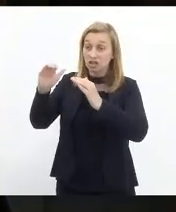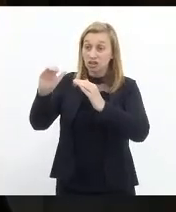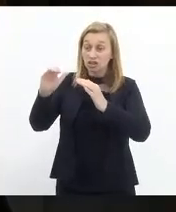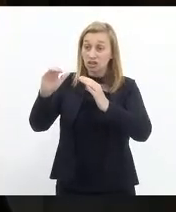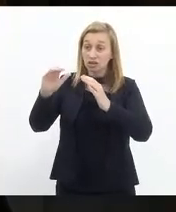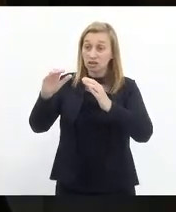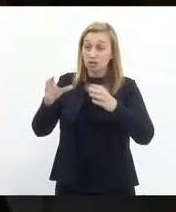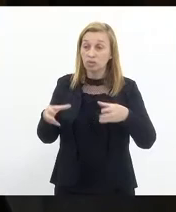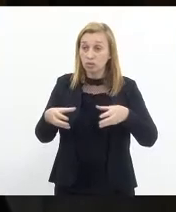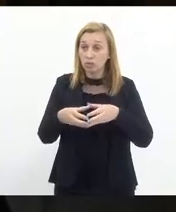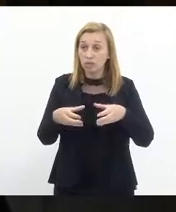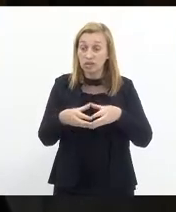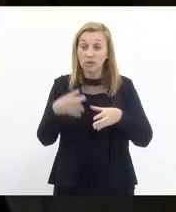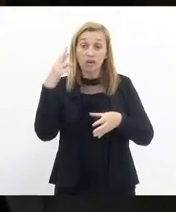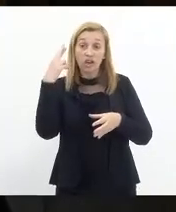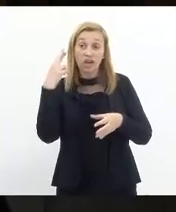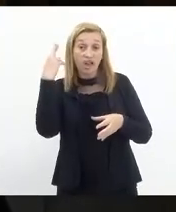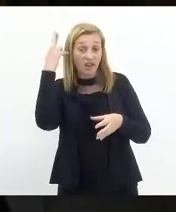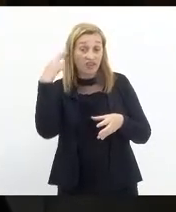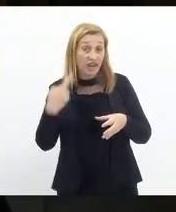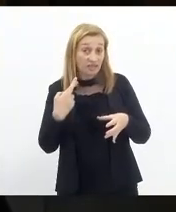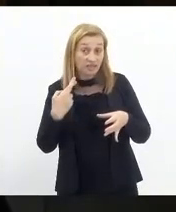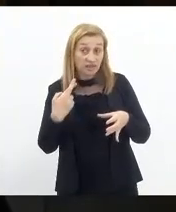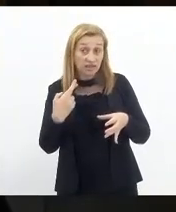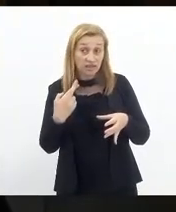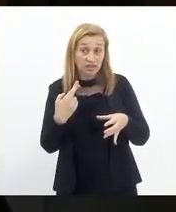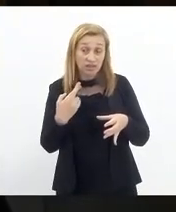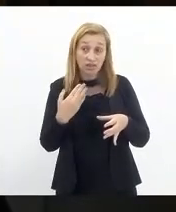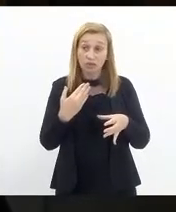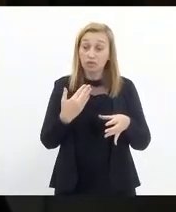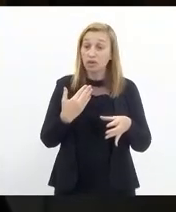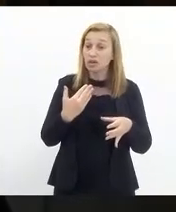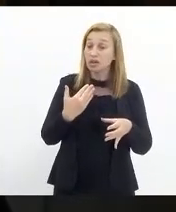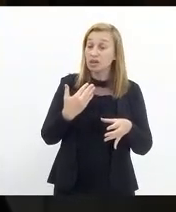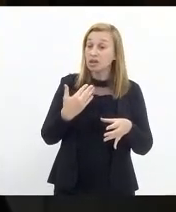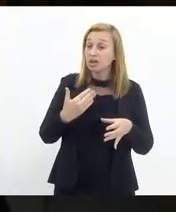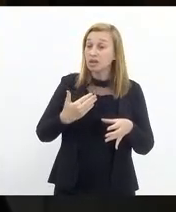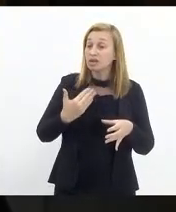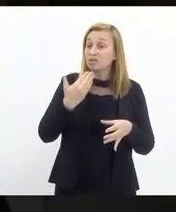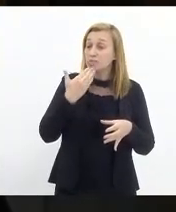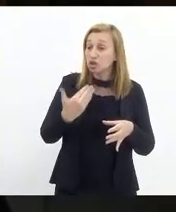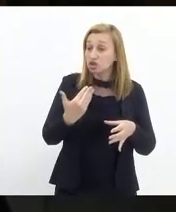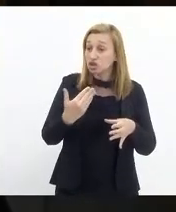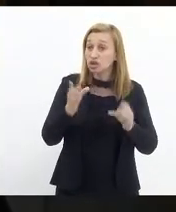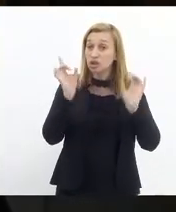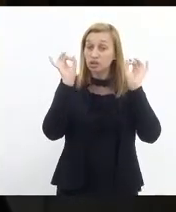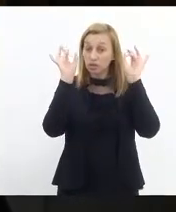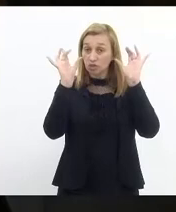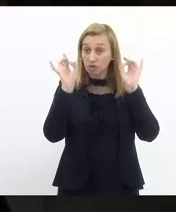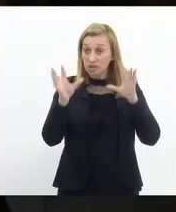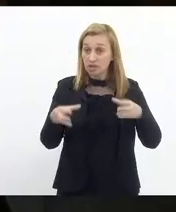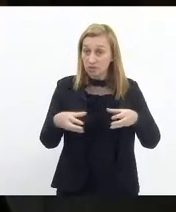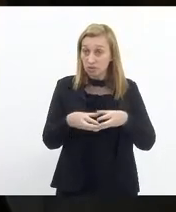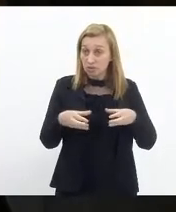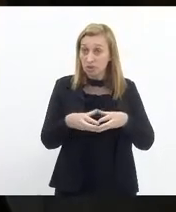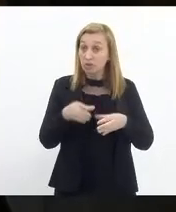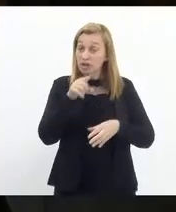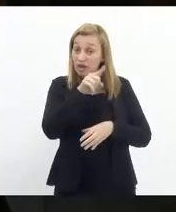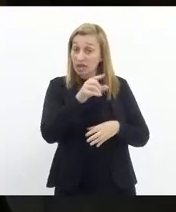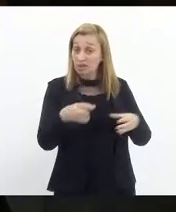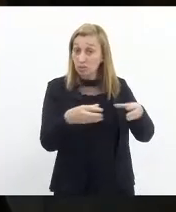Renata, que foi autora do pedido de uma comissão especial. E essa comissão